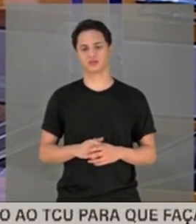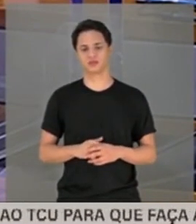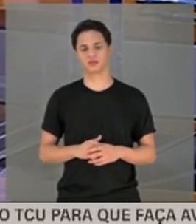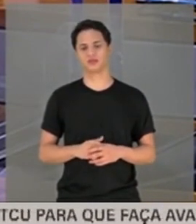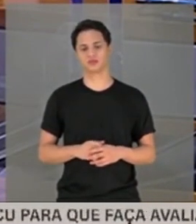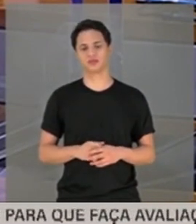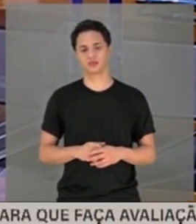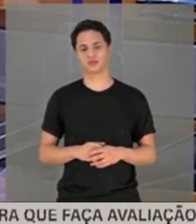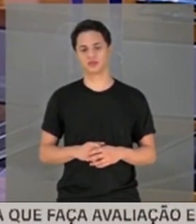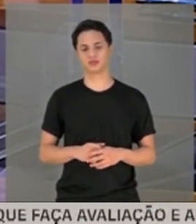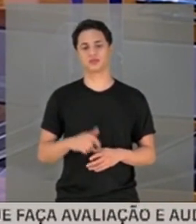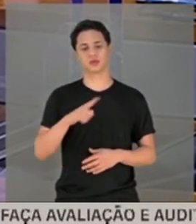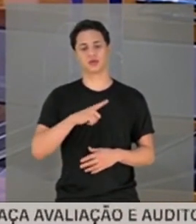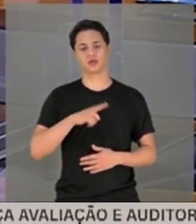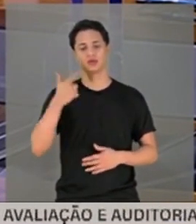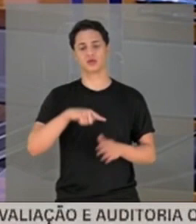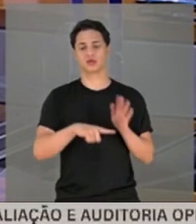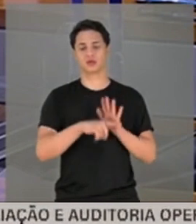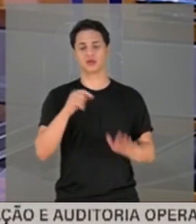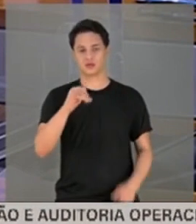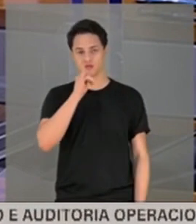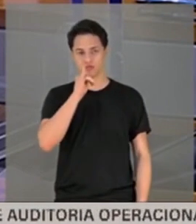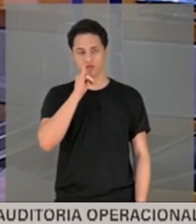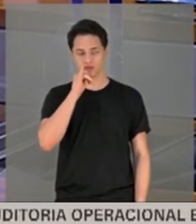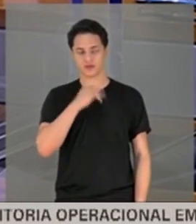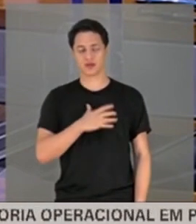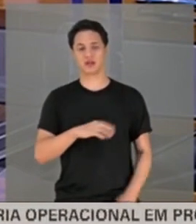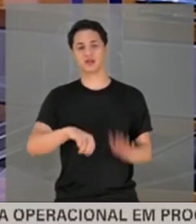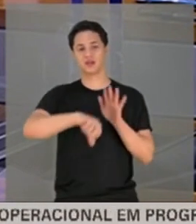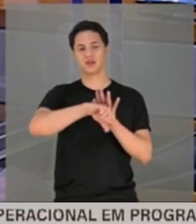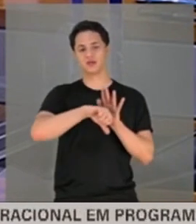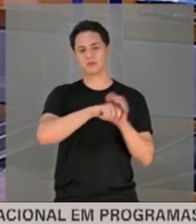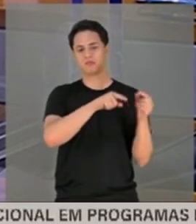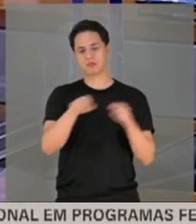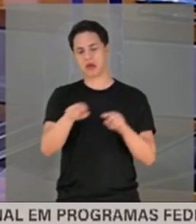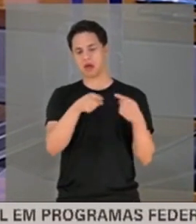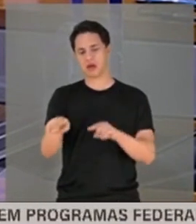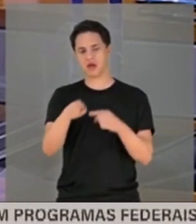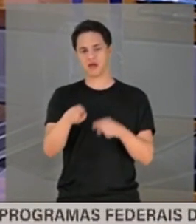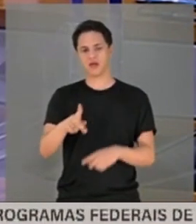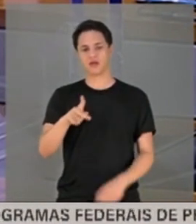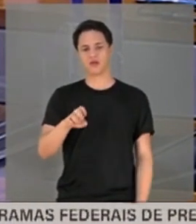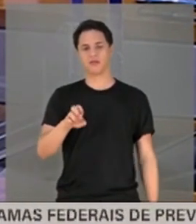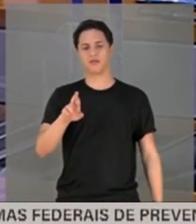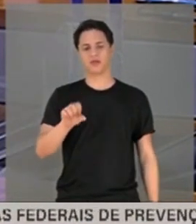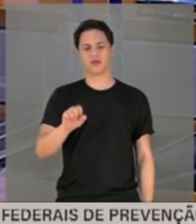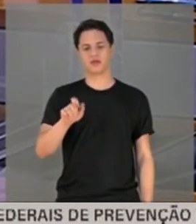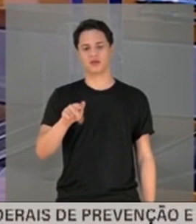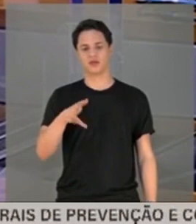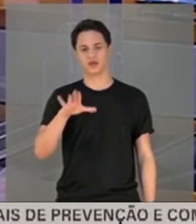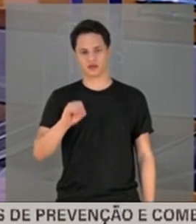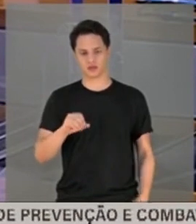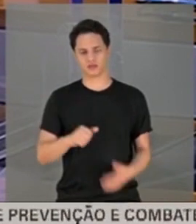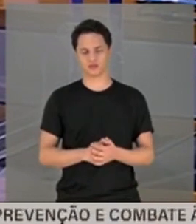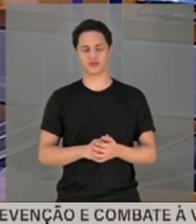Há outros artigos também, como, por exemplo, o crime de perseguição. Isso é autoexplicativo. De prevaricação, por não ter feito nada com relação ao consórcio